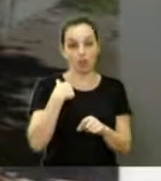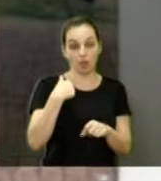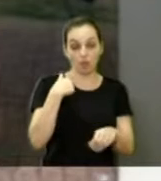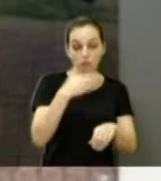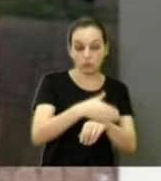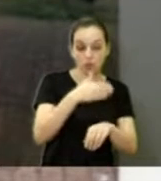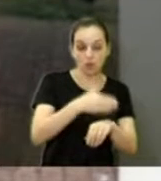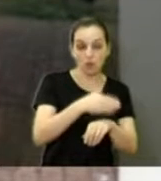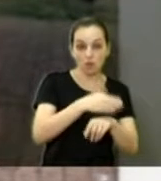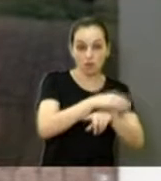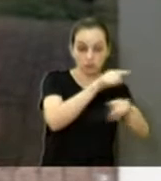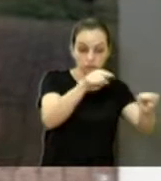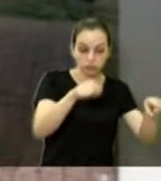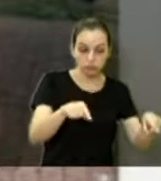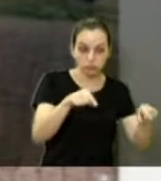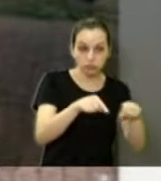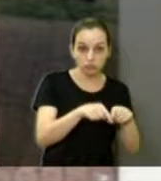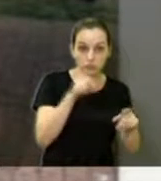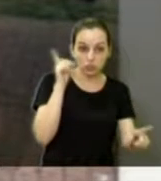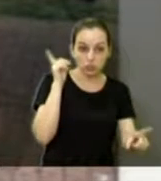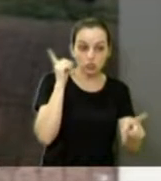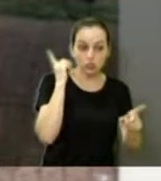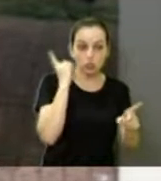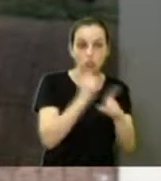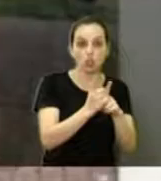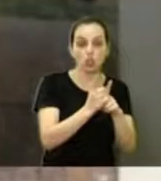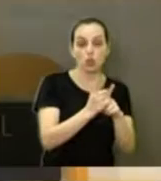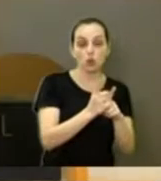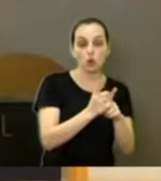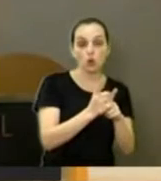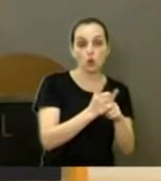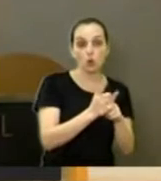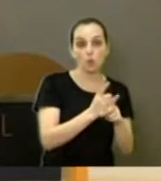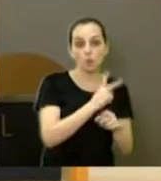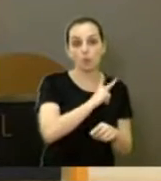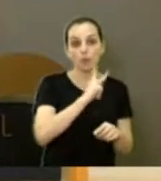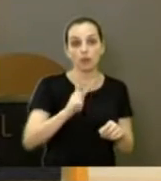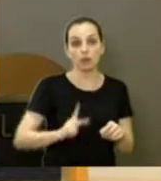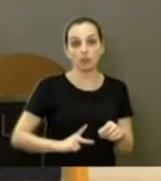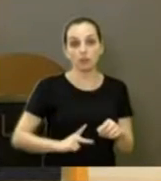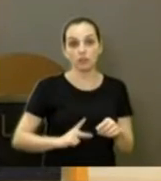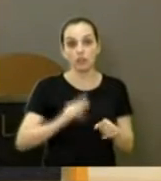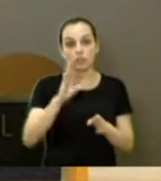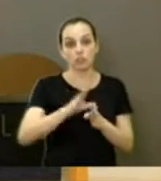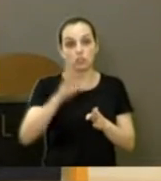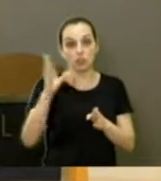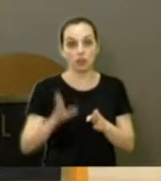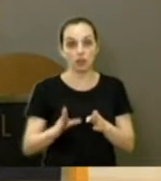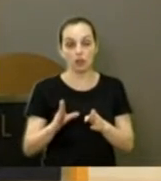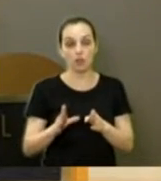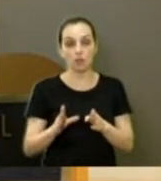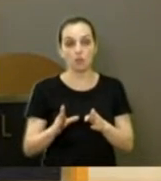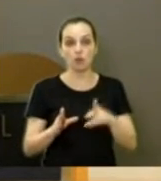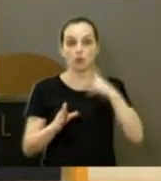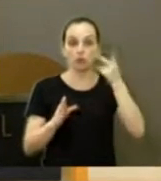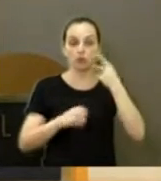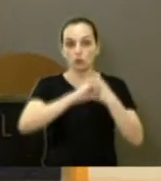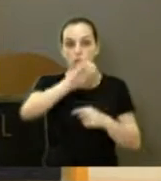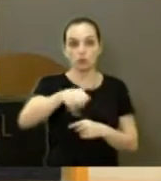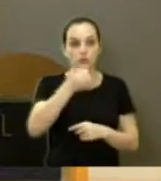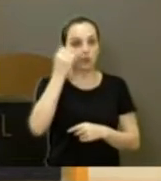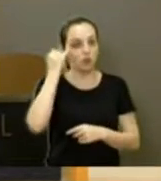dentro do terreno, chegou o vice-presidente, o presidente dessa casa, passando de moto, viu o carro lá, foi ver o que estava